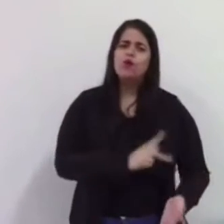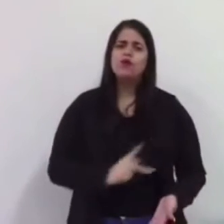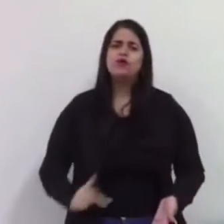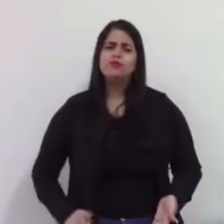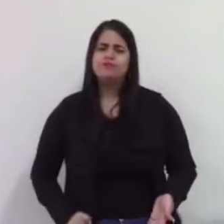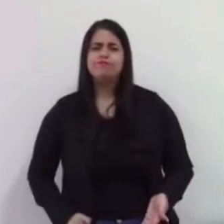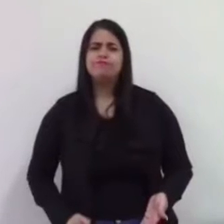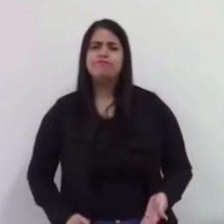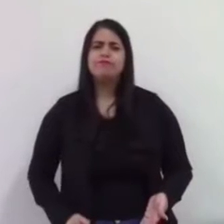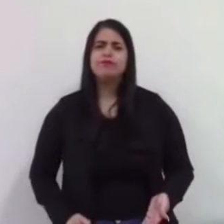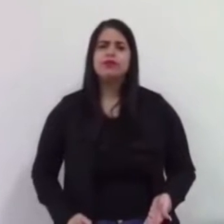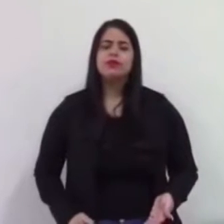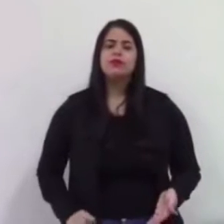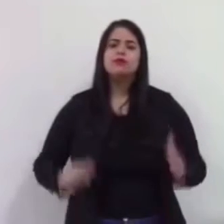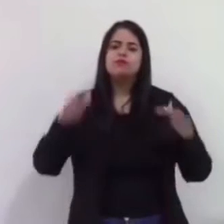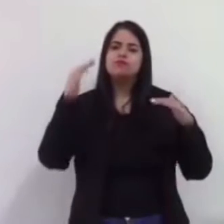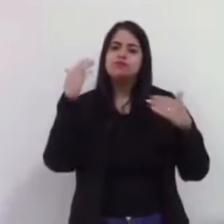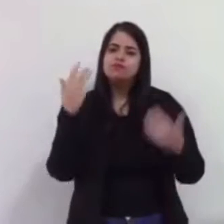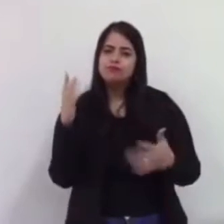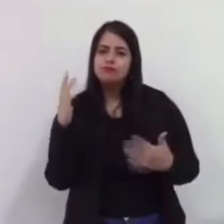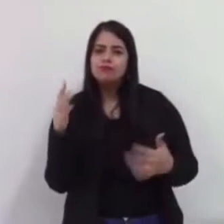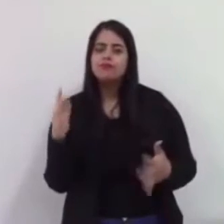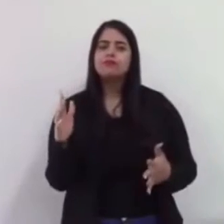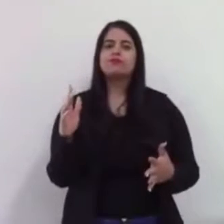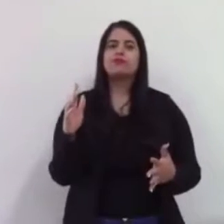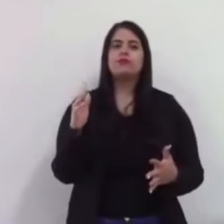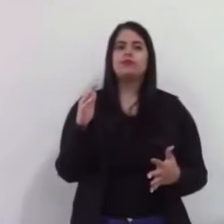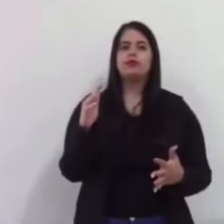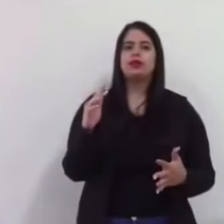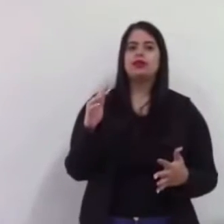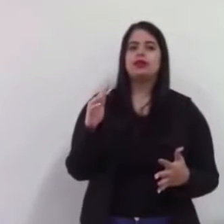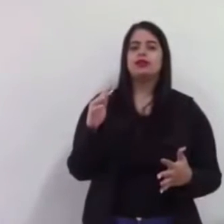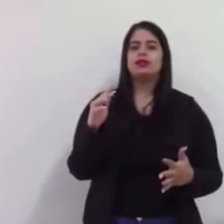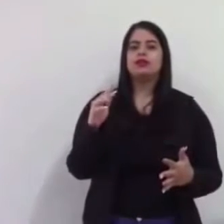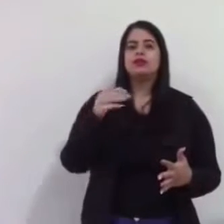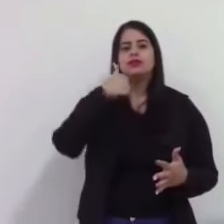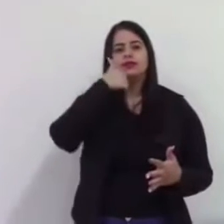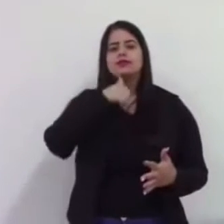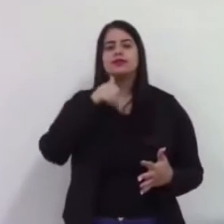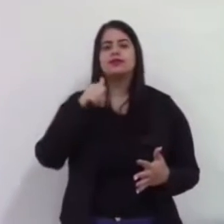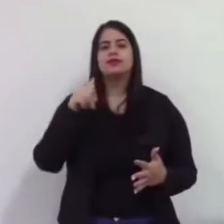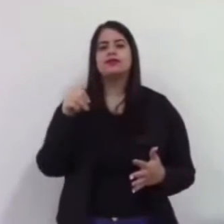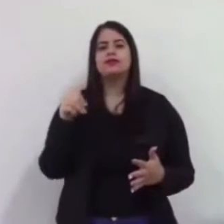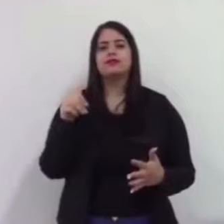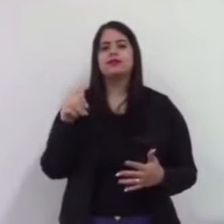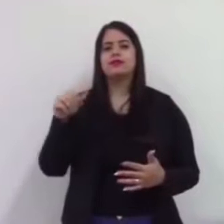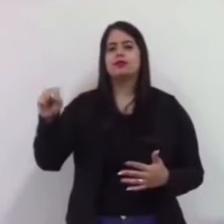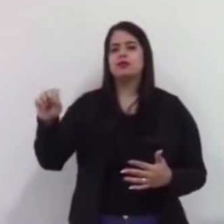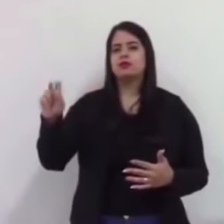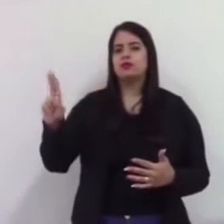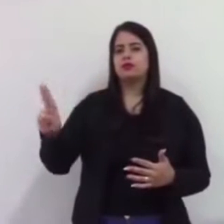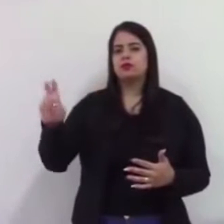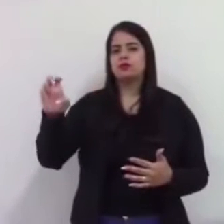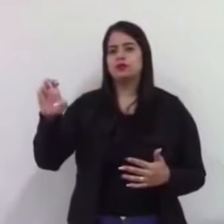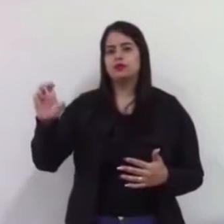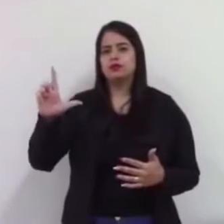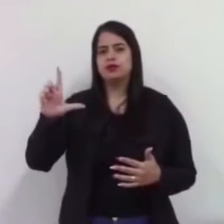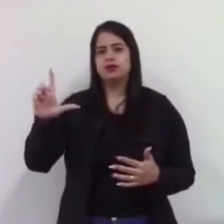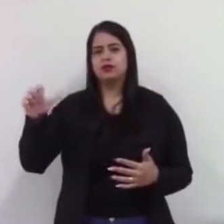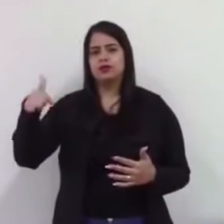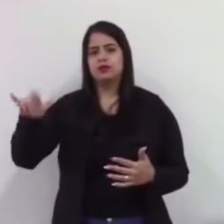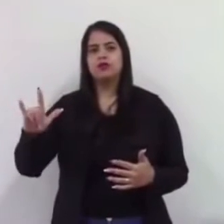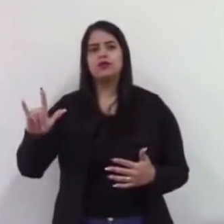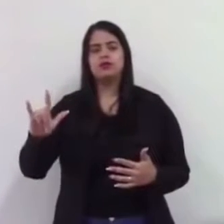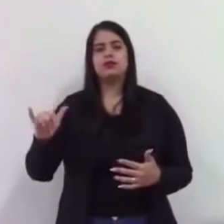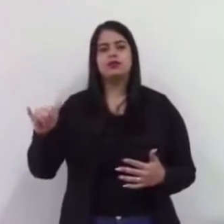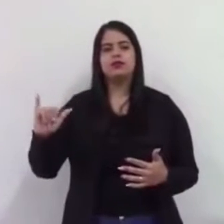faltou um aqui, mas meu colega Bruno colocou, que é Sueli Maciel, que é a mãe de Dalminha, que é, mesmo